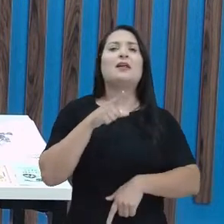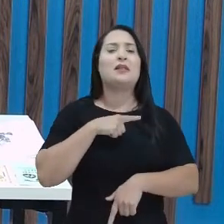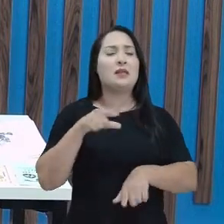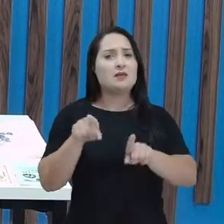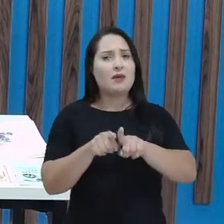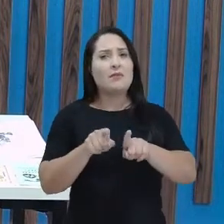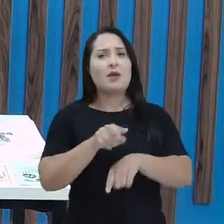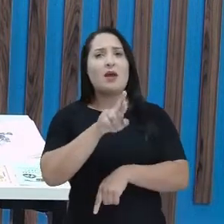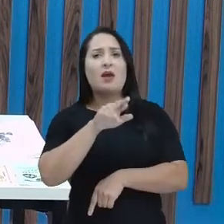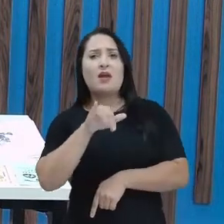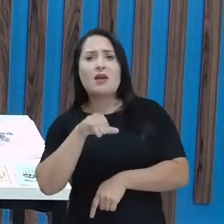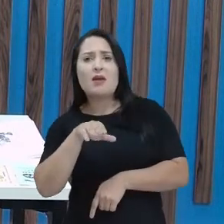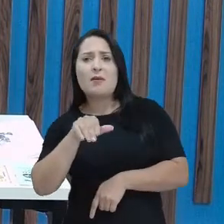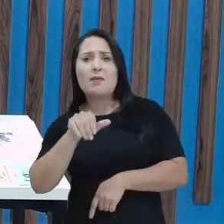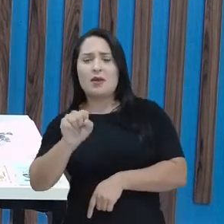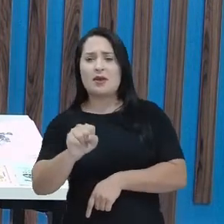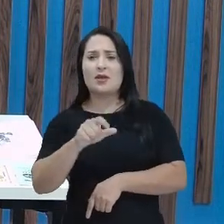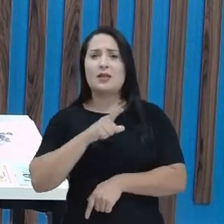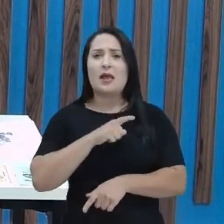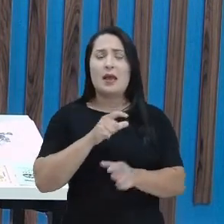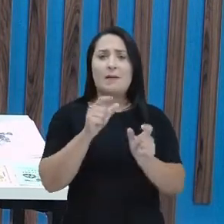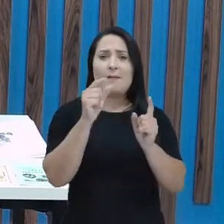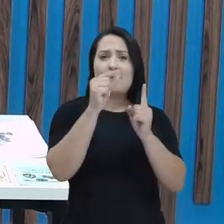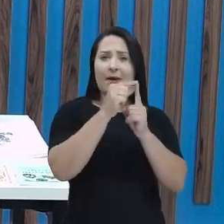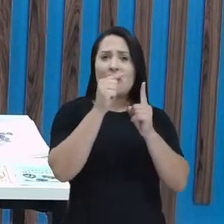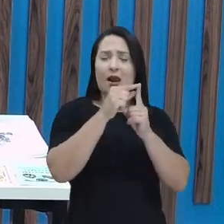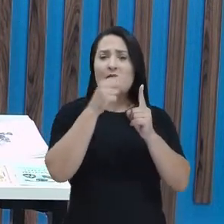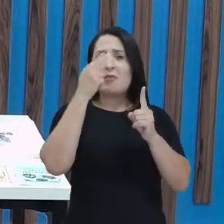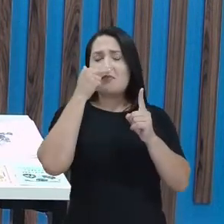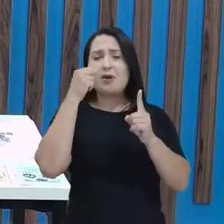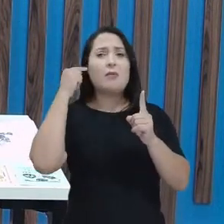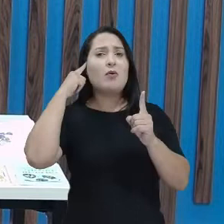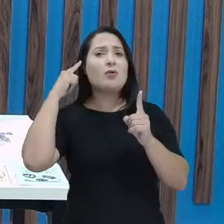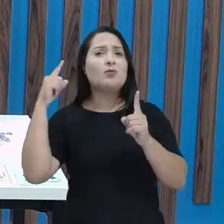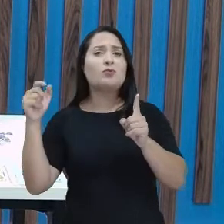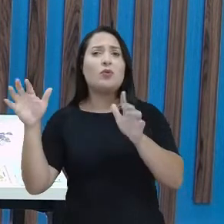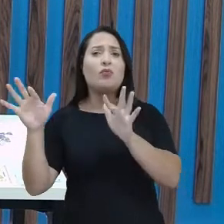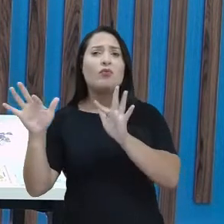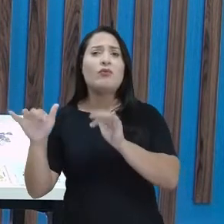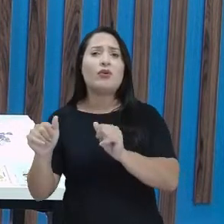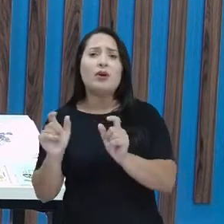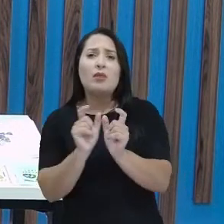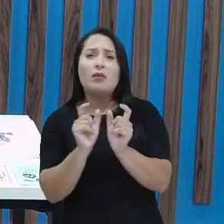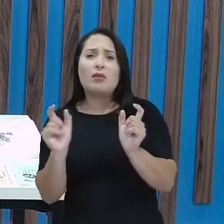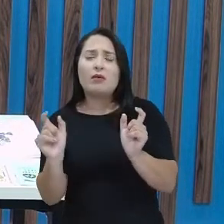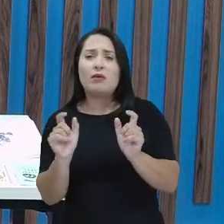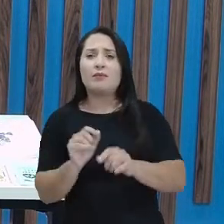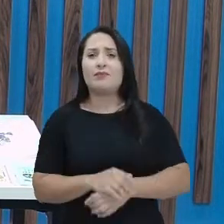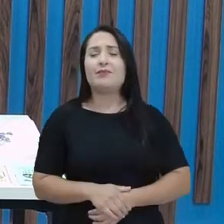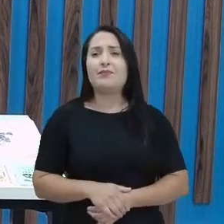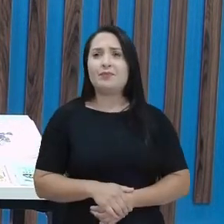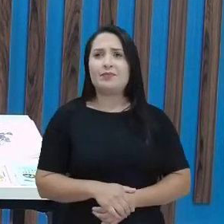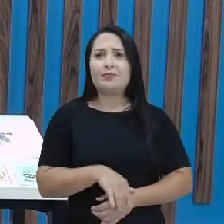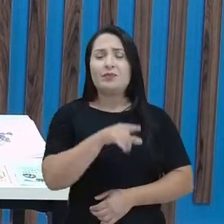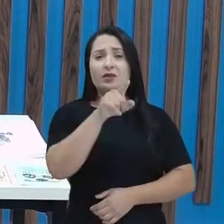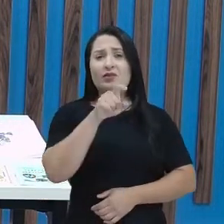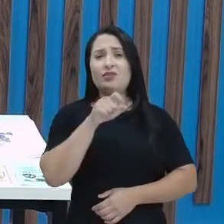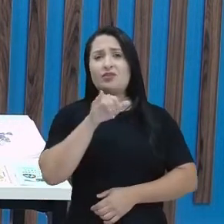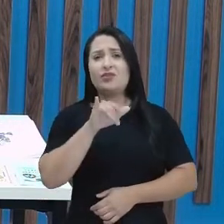rimas. Sabe aquelas palavrinhas que tem o mesmo som final? O cordel é assim. E xilogravura, gente?